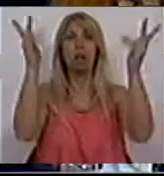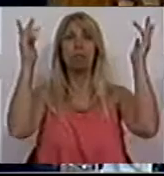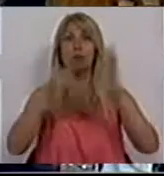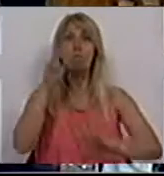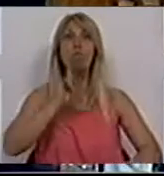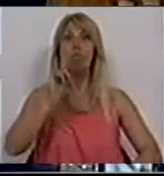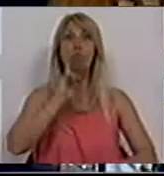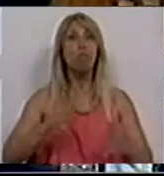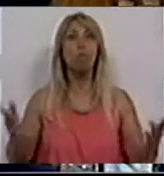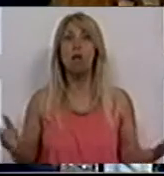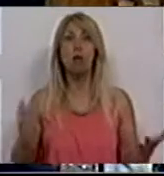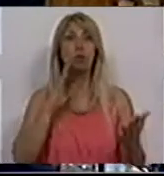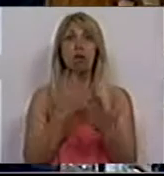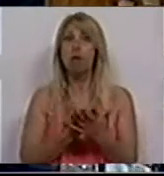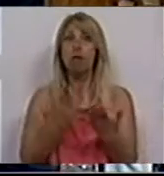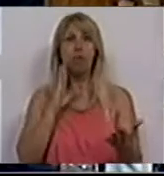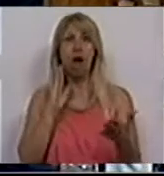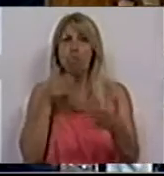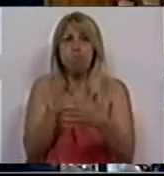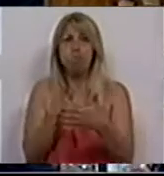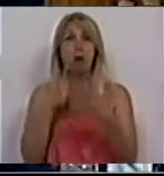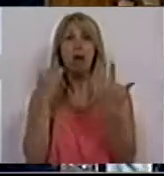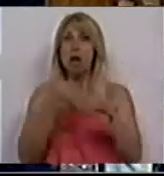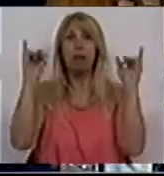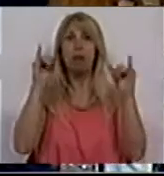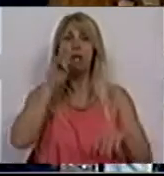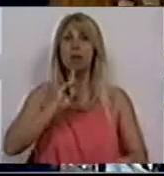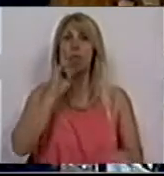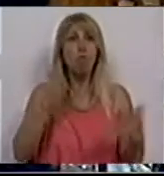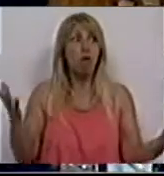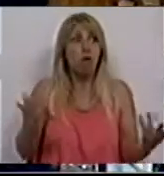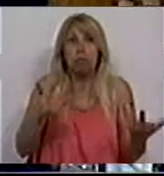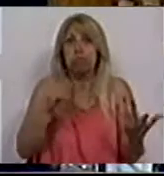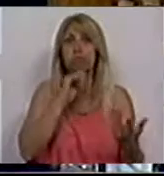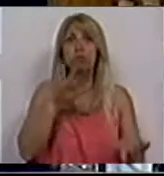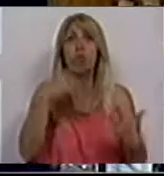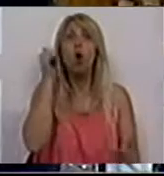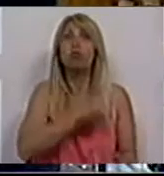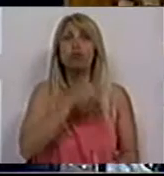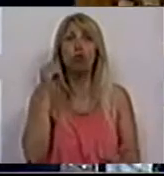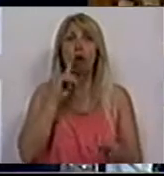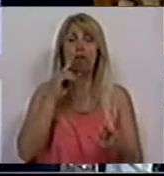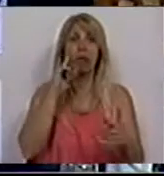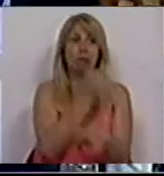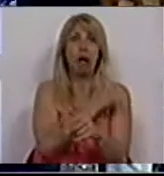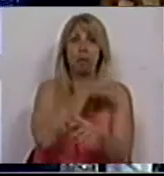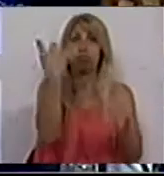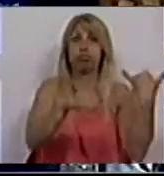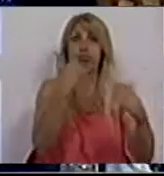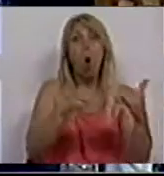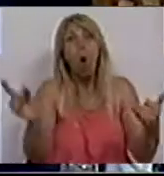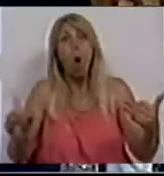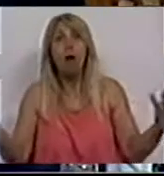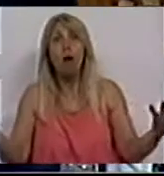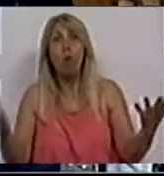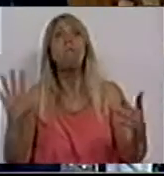sociedade que causa entraves à independência das mulheres. Quer elas sejam vítimas de violência doméstica ou não, mas é particularmente mais grave